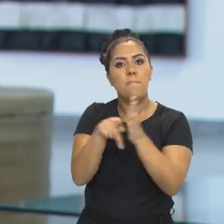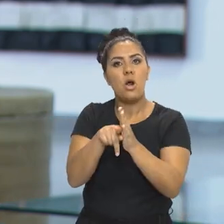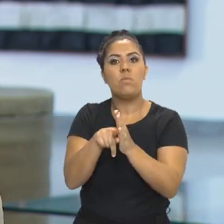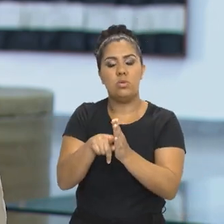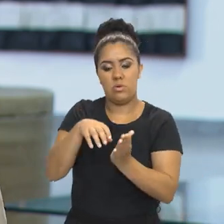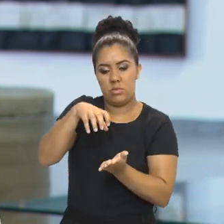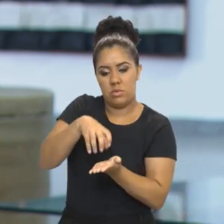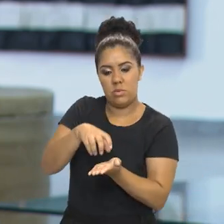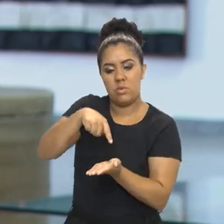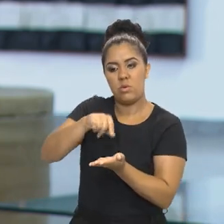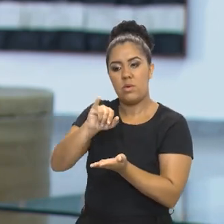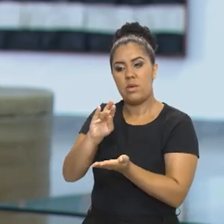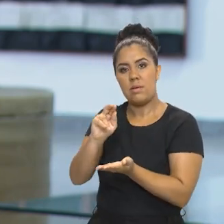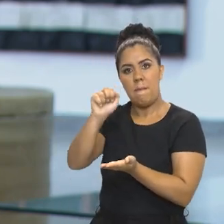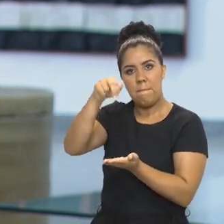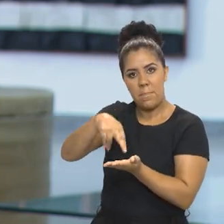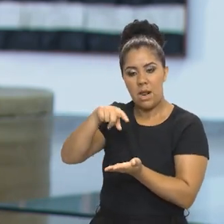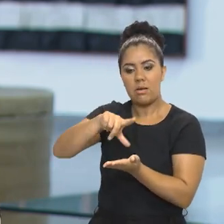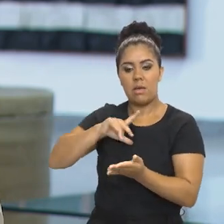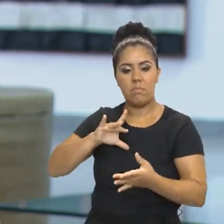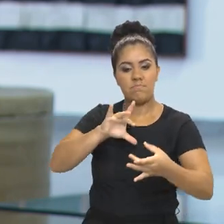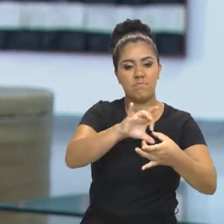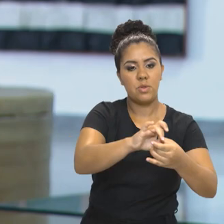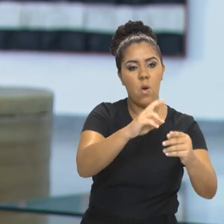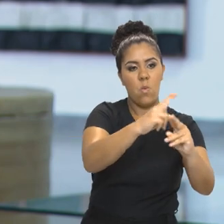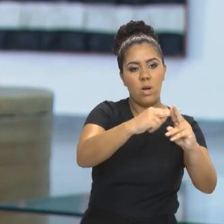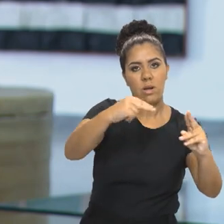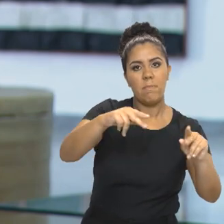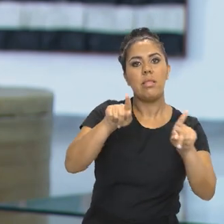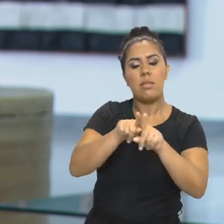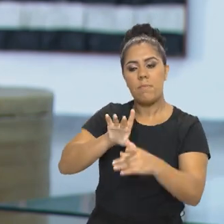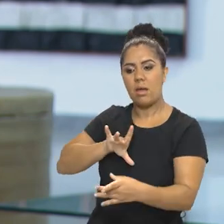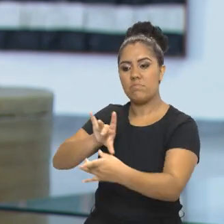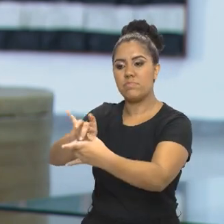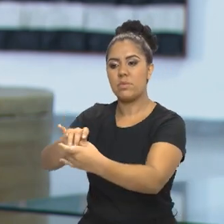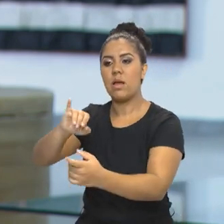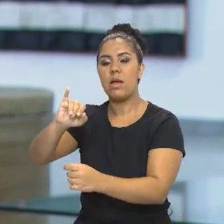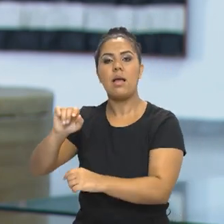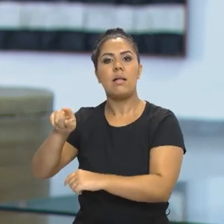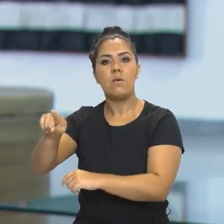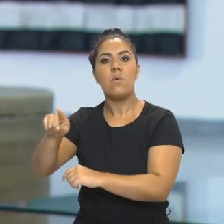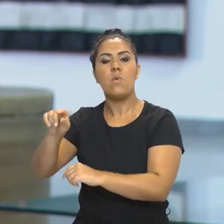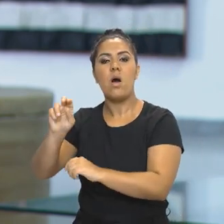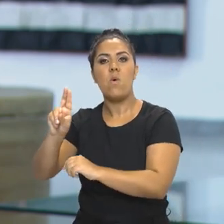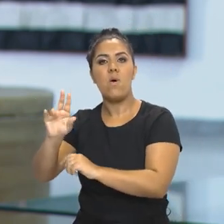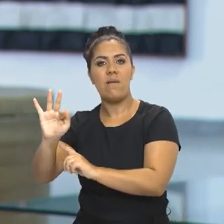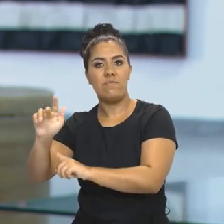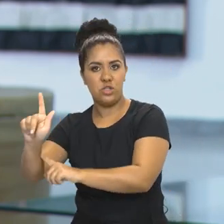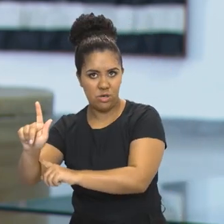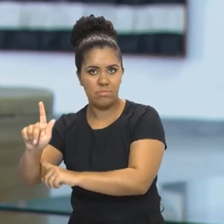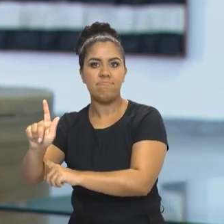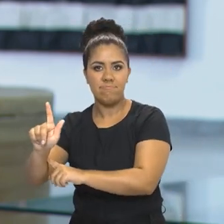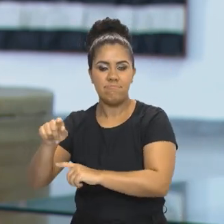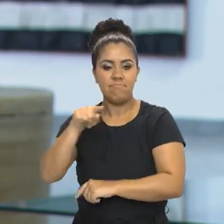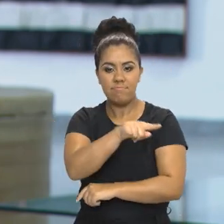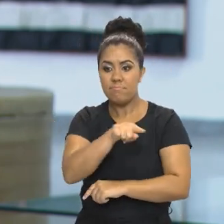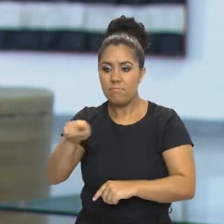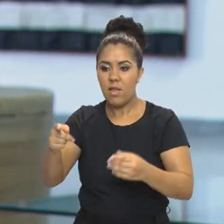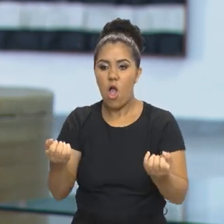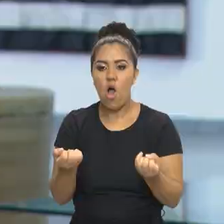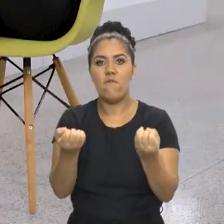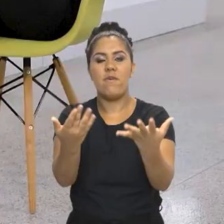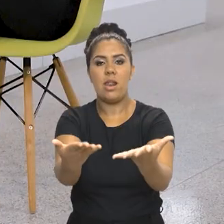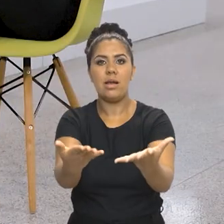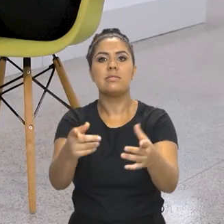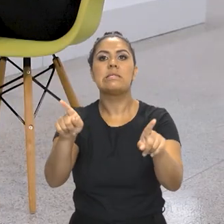Ibram, numa parceria com a UNB e com a Universidade Federal de Goiás. E, uma vez estando dentro de um